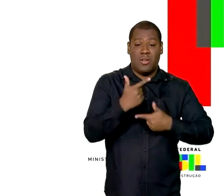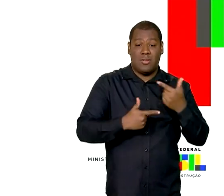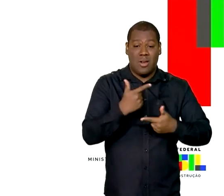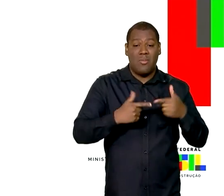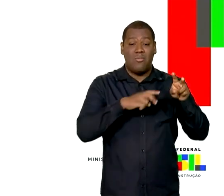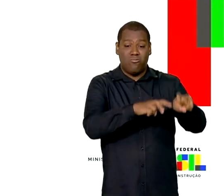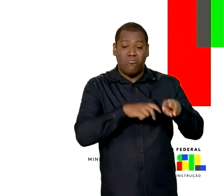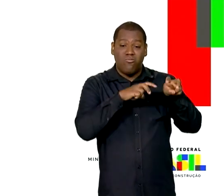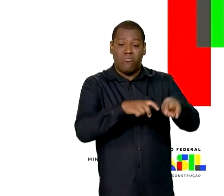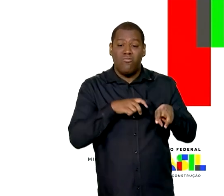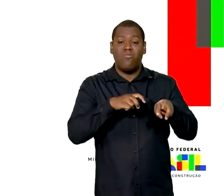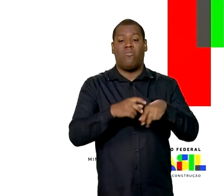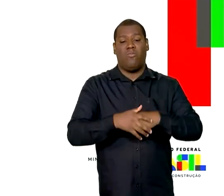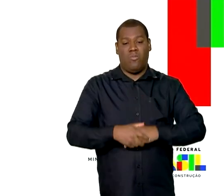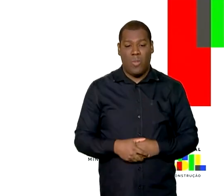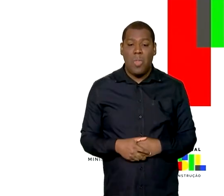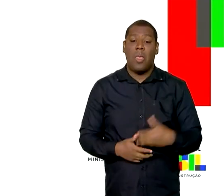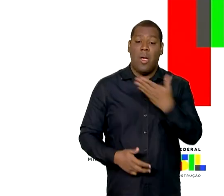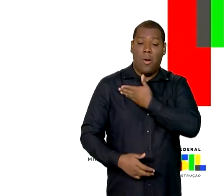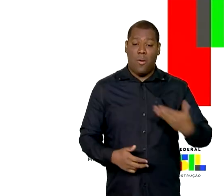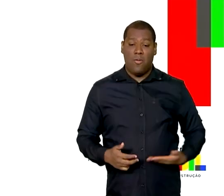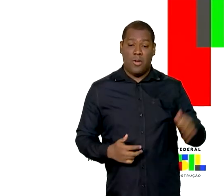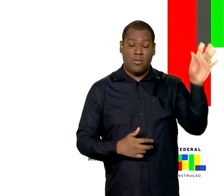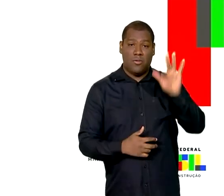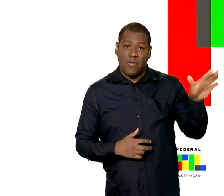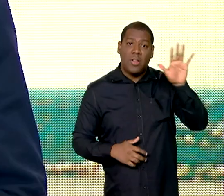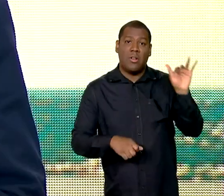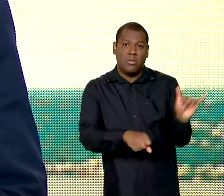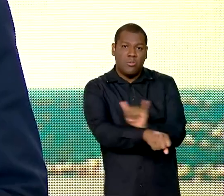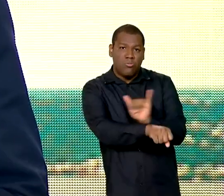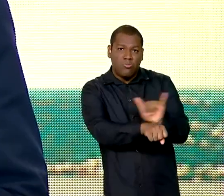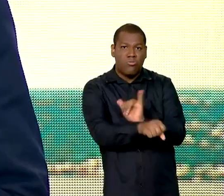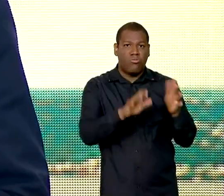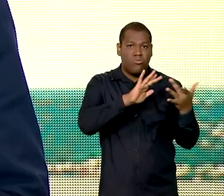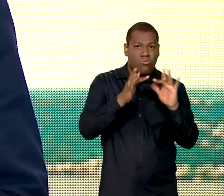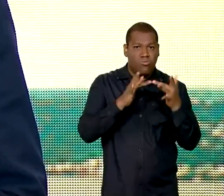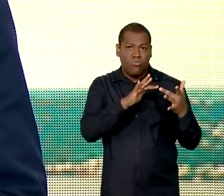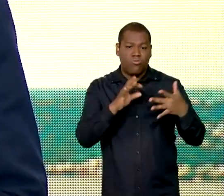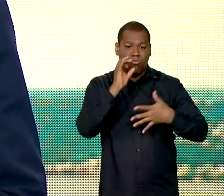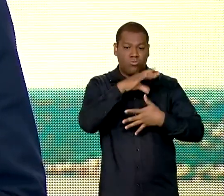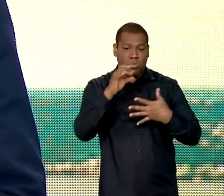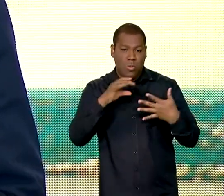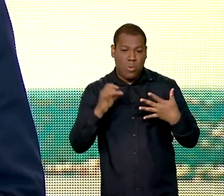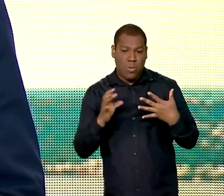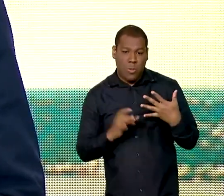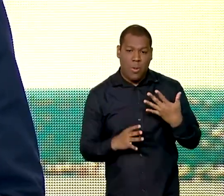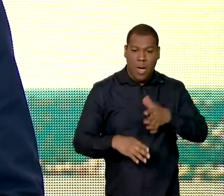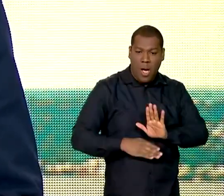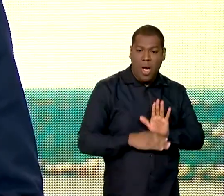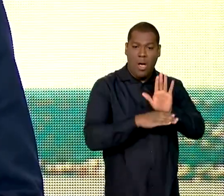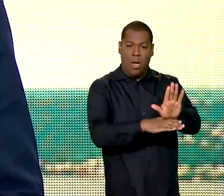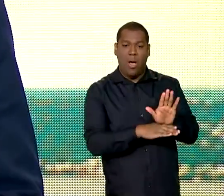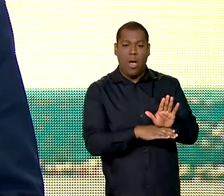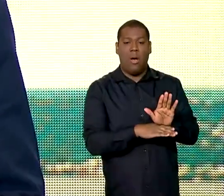cada um com um instrumento específico para atender esse conjunto de